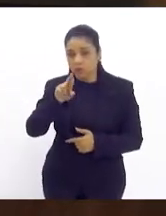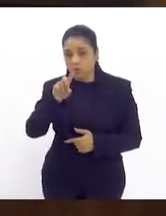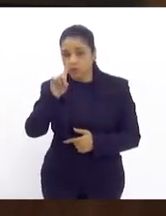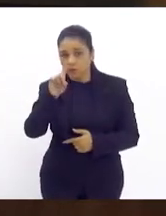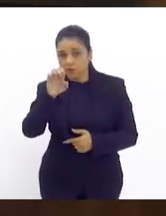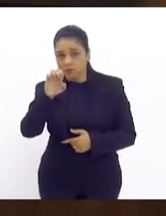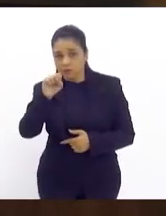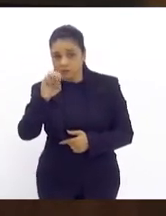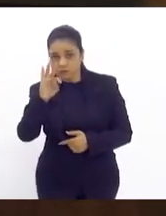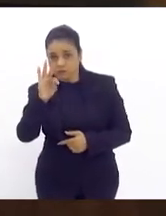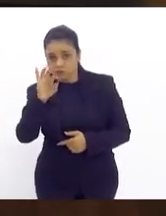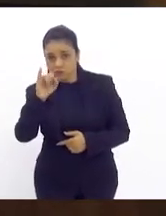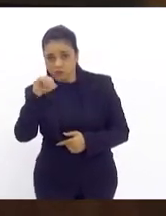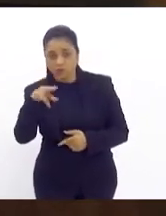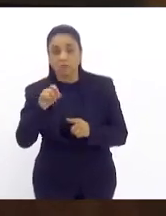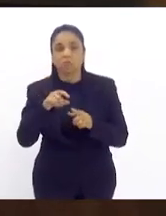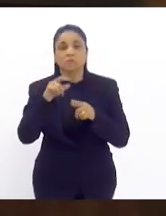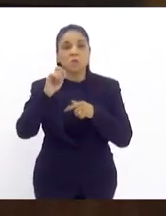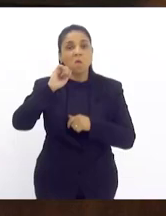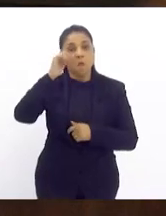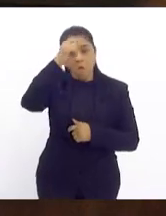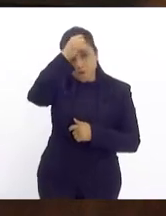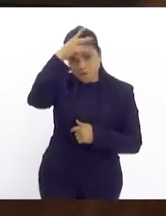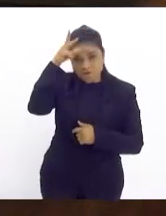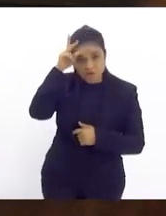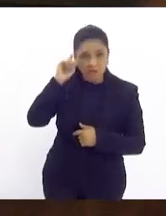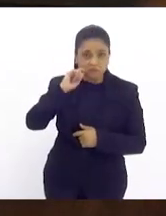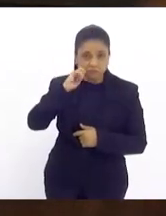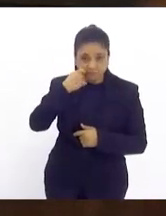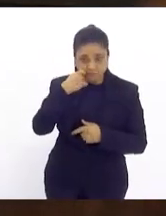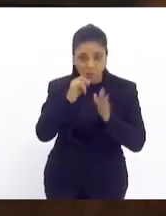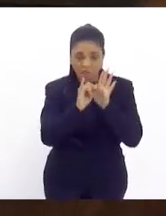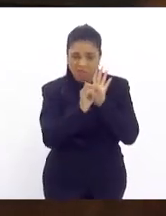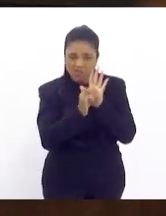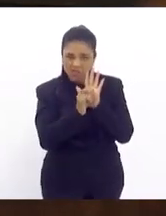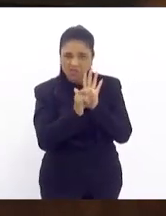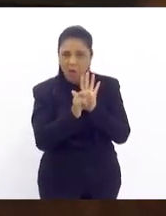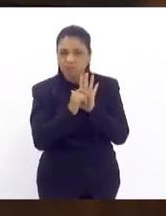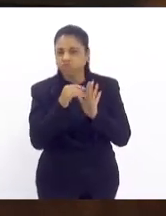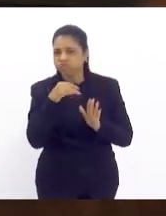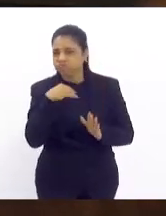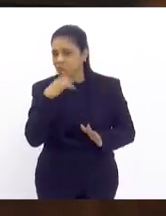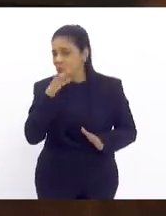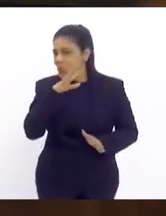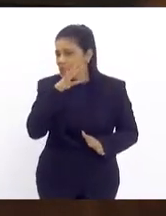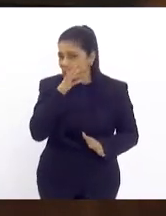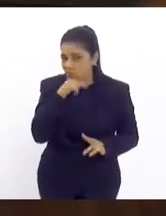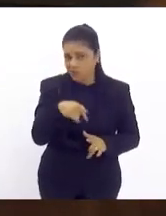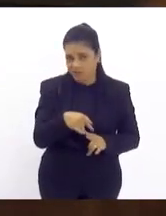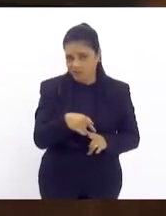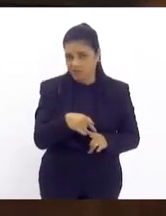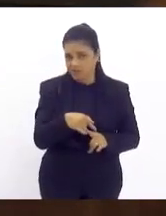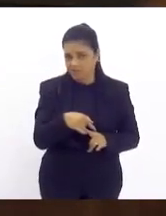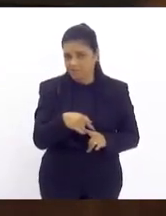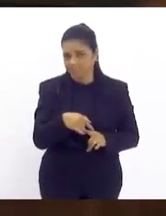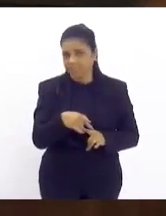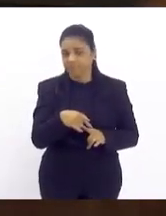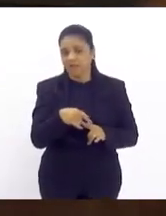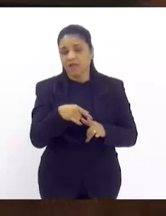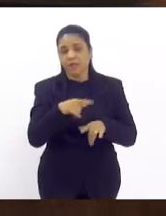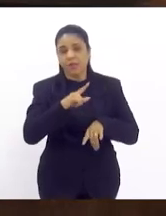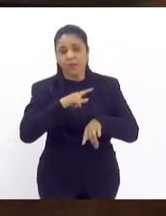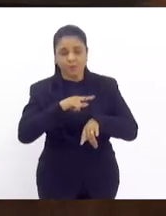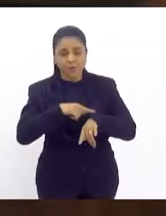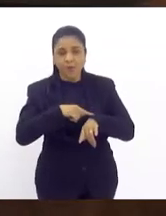preparou um edital muito ruim. Felizmente, em boa hora, depois da pressão do